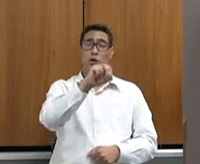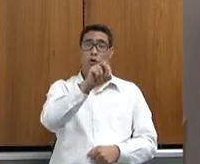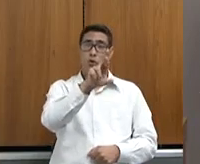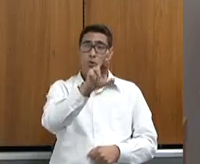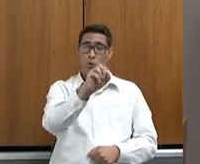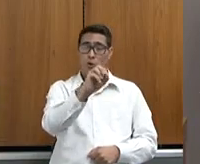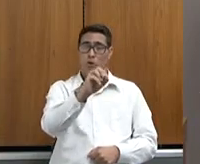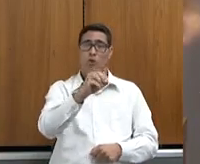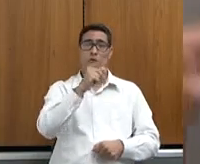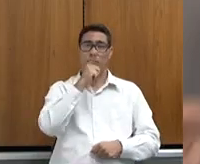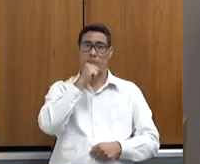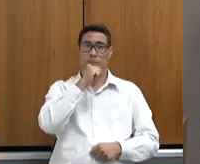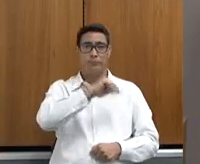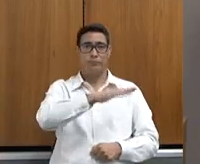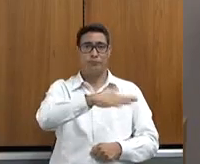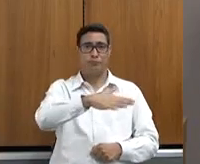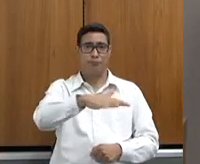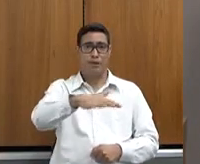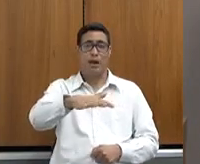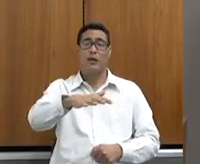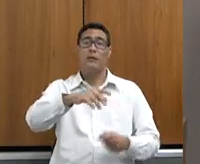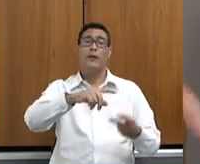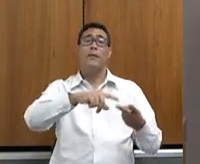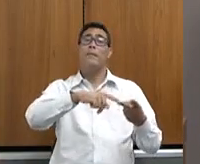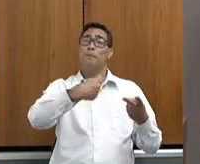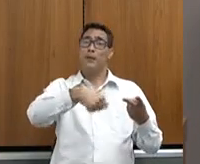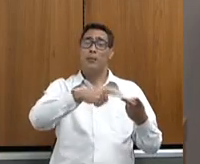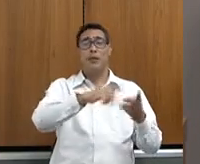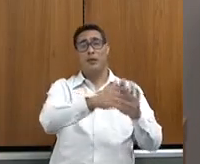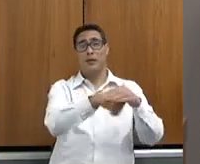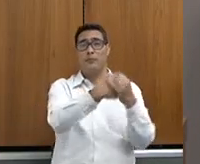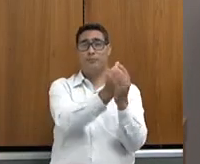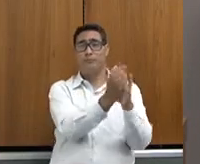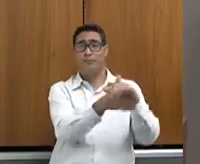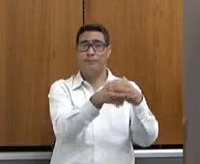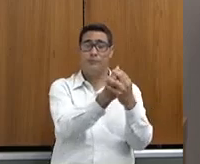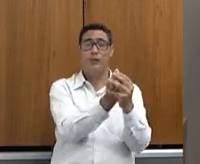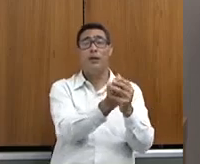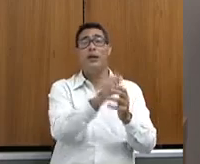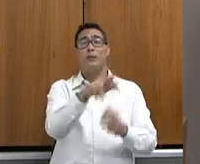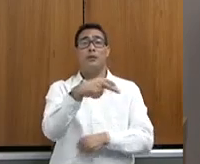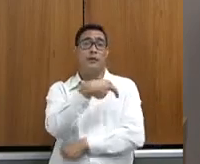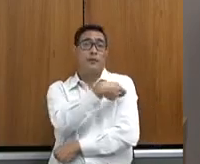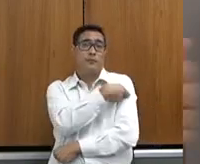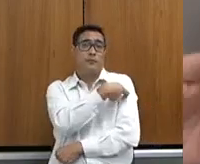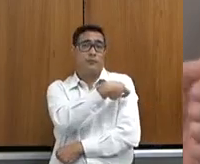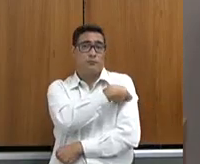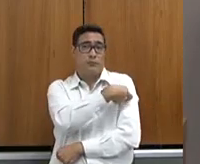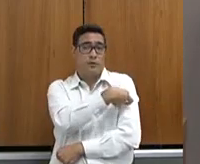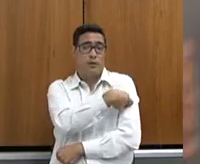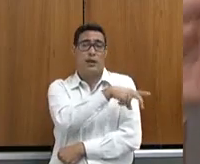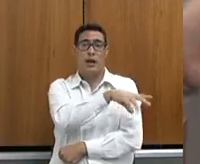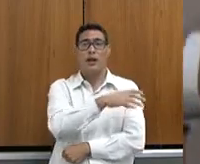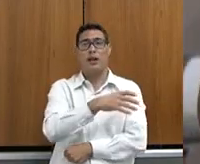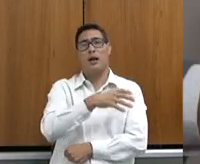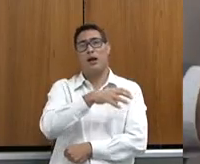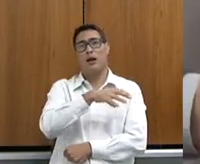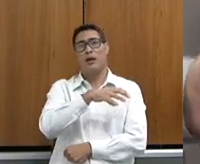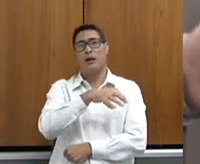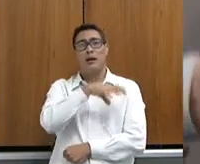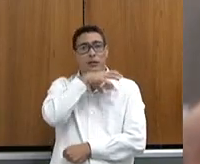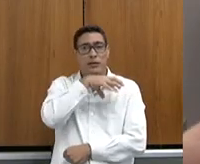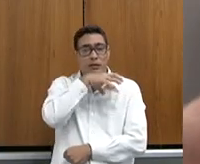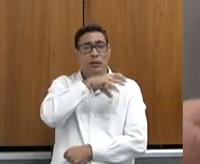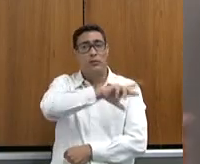a mão, que tem que ter sanidade nos animais, que precisa vacinar o seu rebanho, nós começamos a chegar nas crianças, para as crianças chegarem